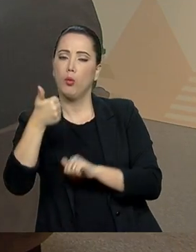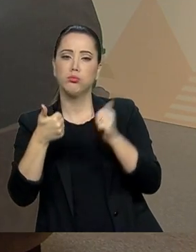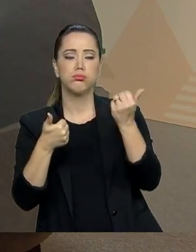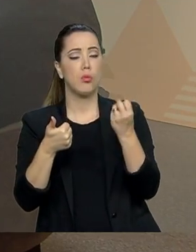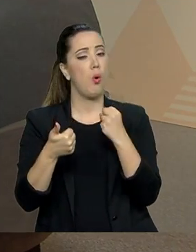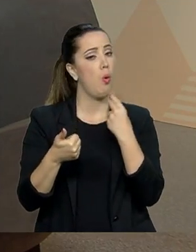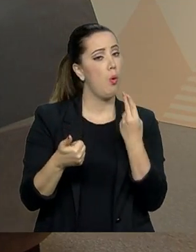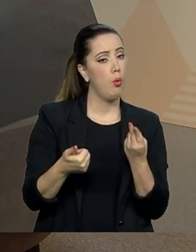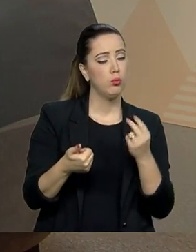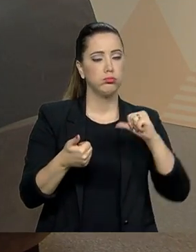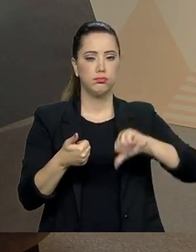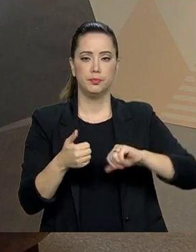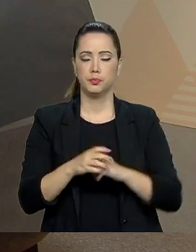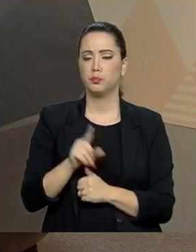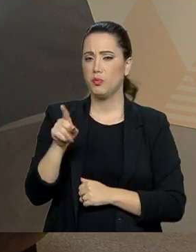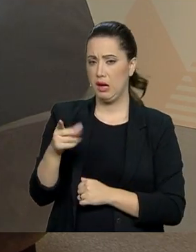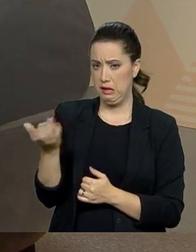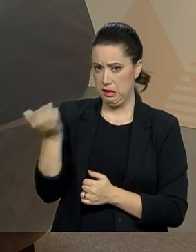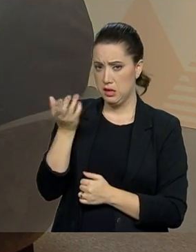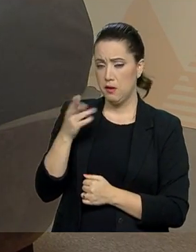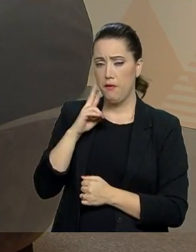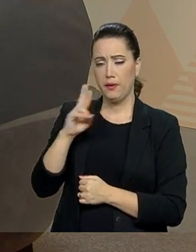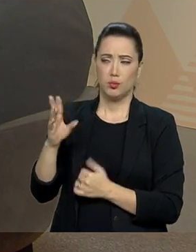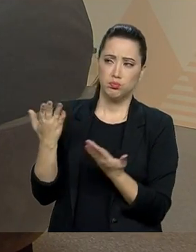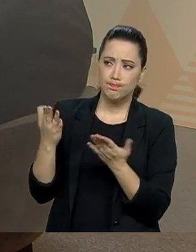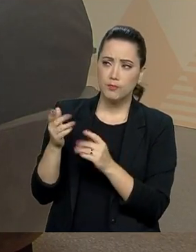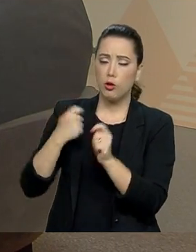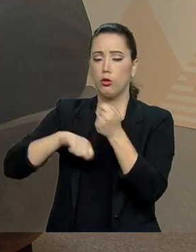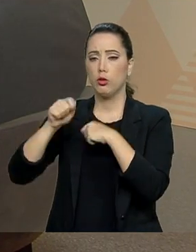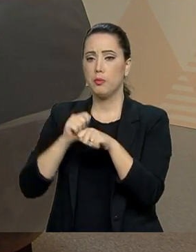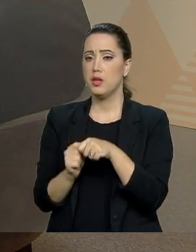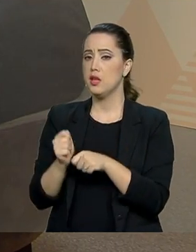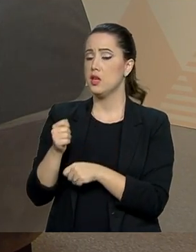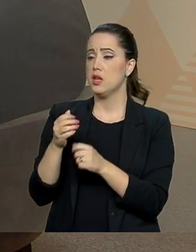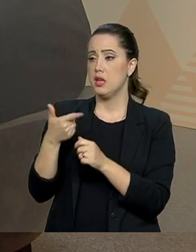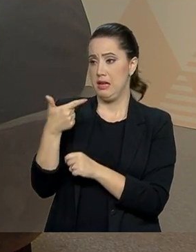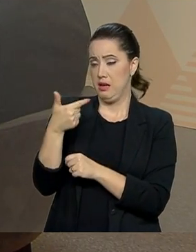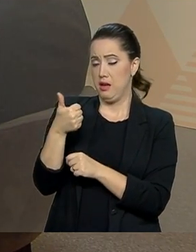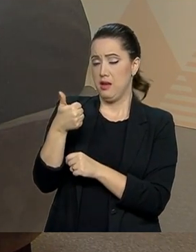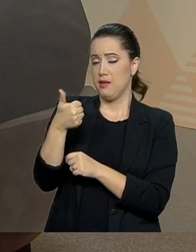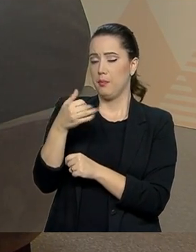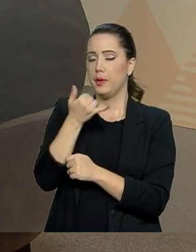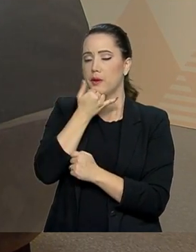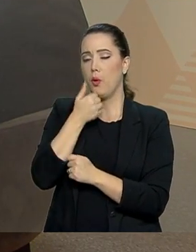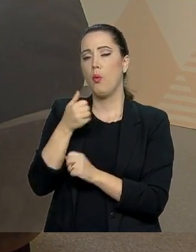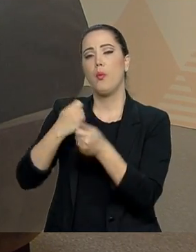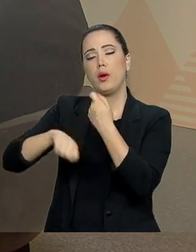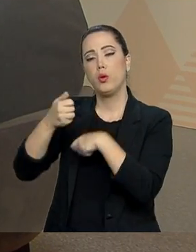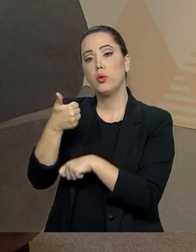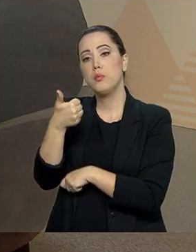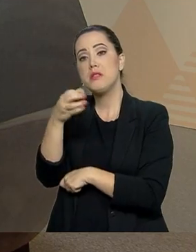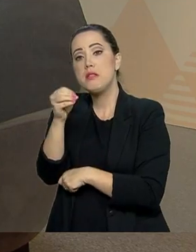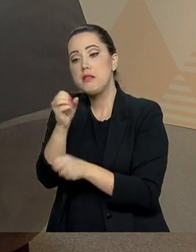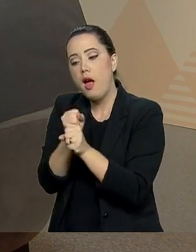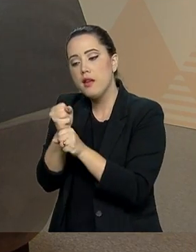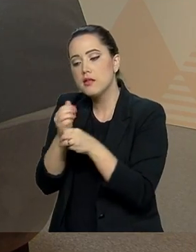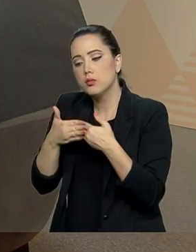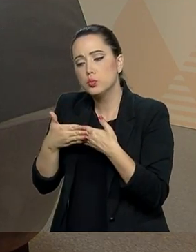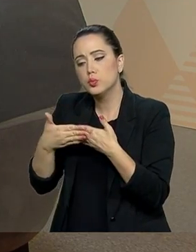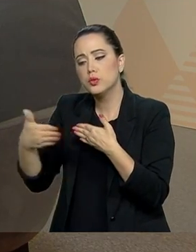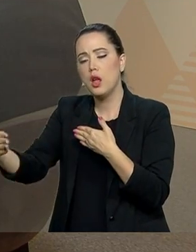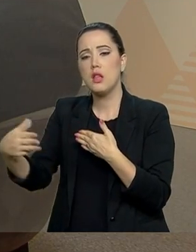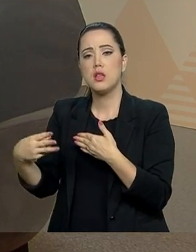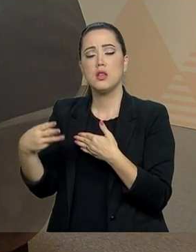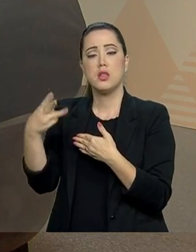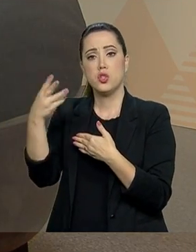pelo governo prevê uma economia em 10 anos de 1 trilhão de reais. Caso as mudanças que possam vir a ocorrer no Congresso